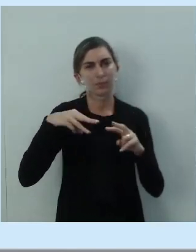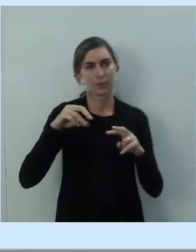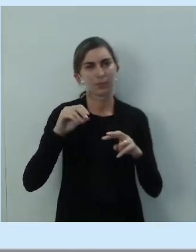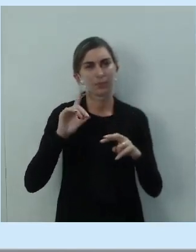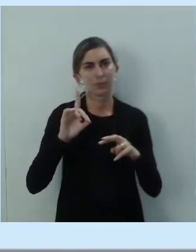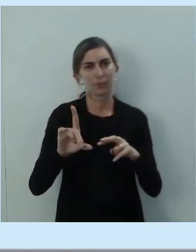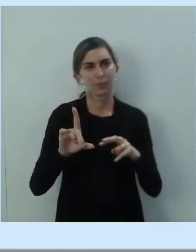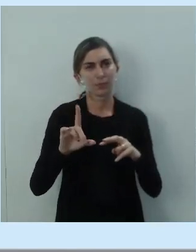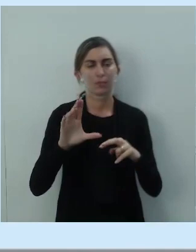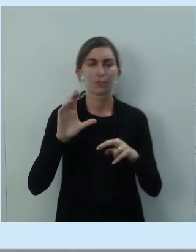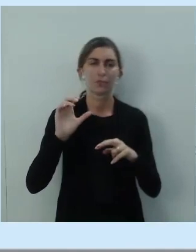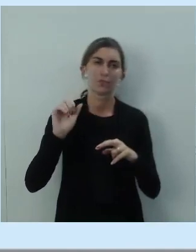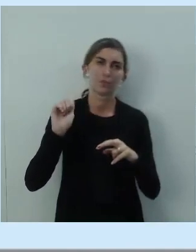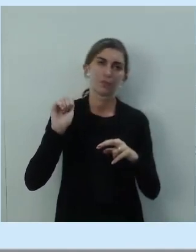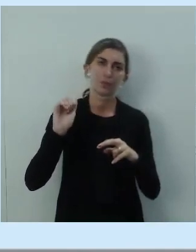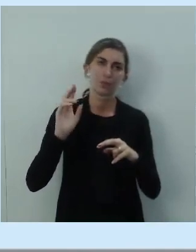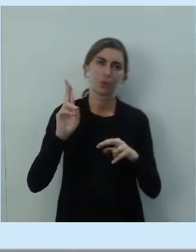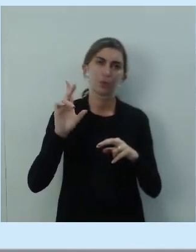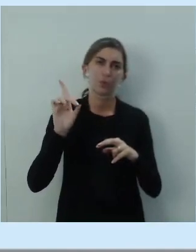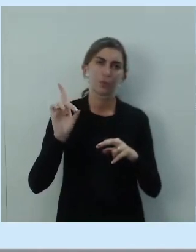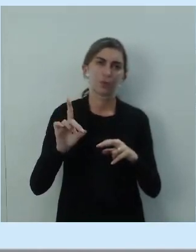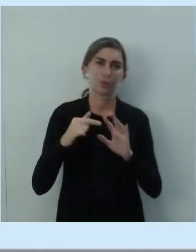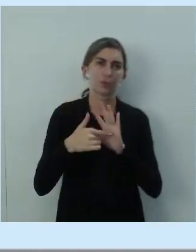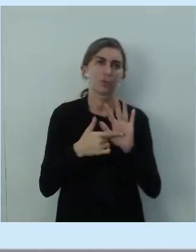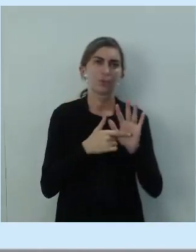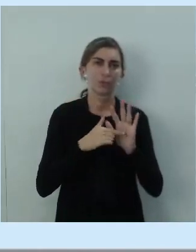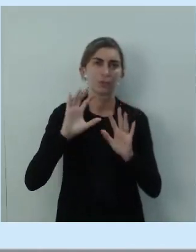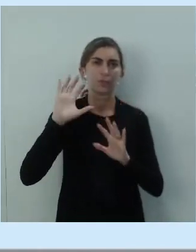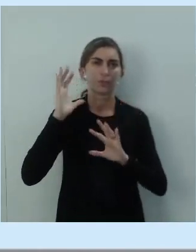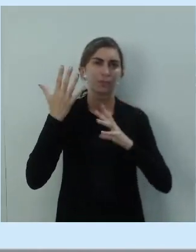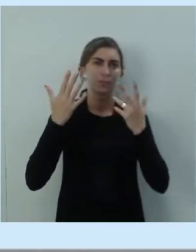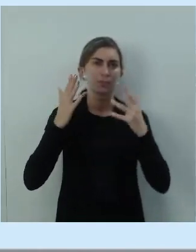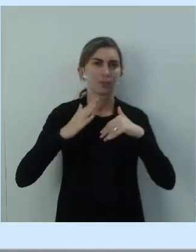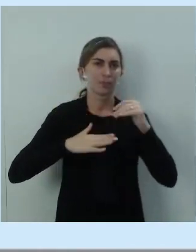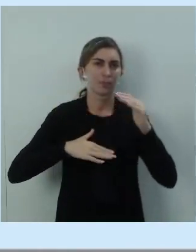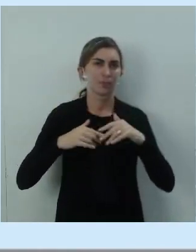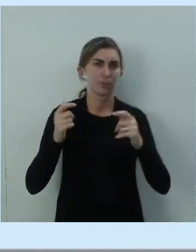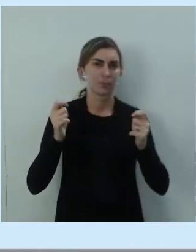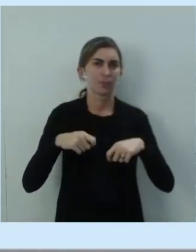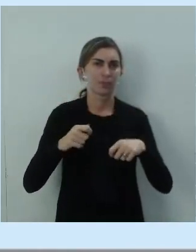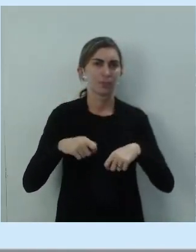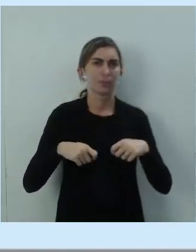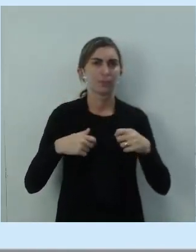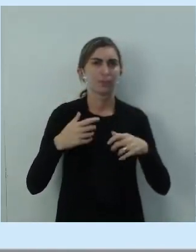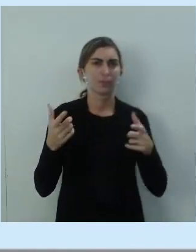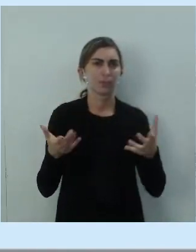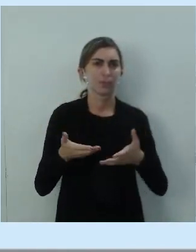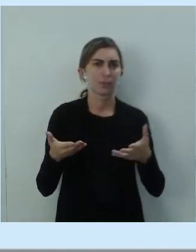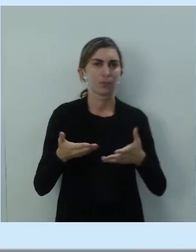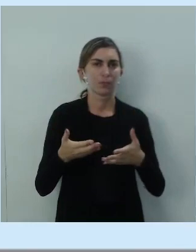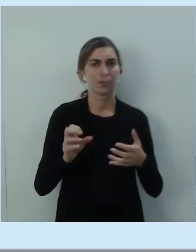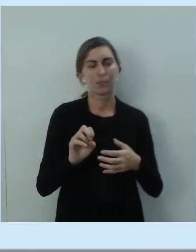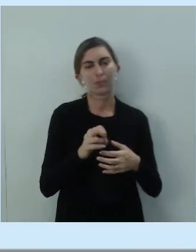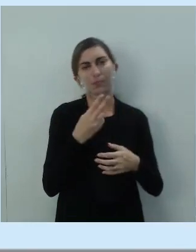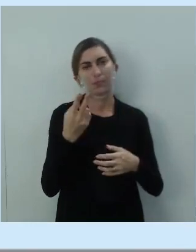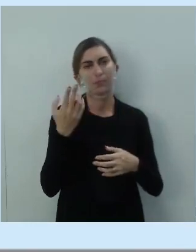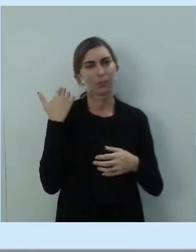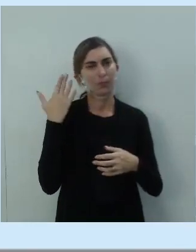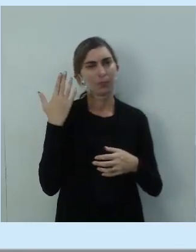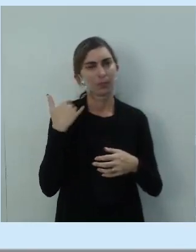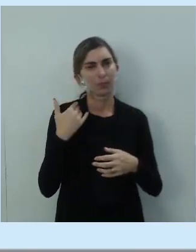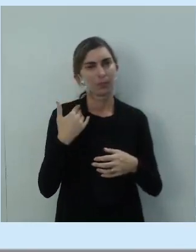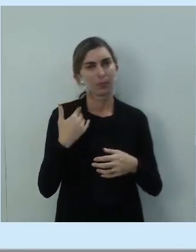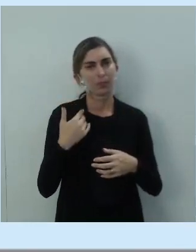e code, aí indicando situações de possibilidade, habilidade no presente ou no passado,